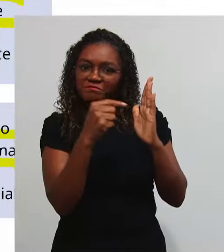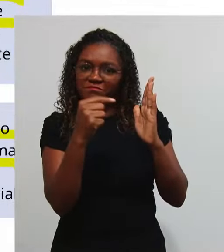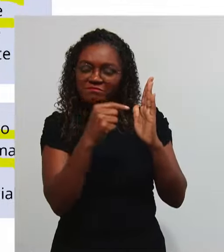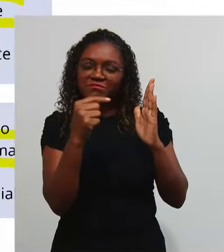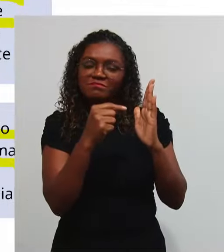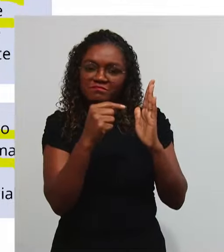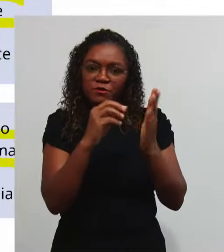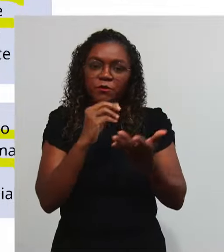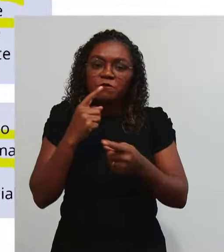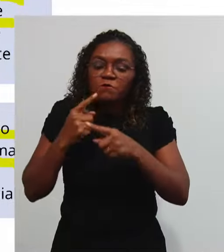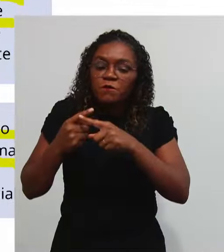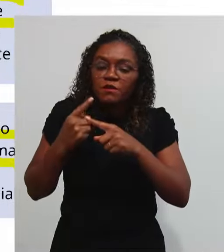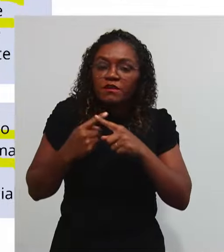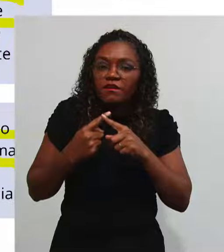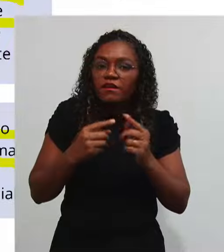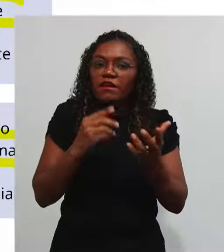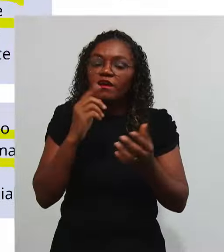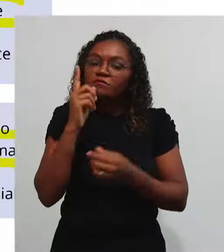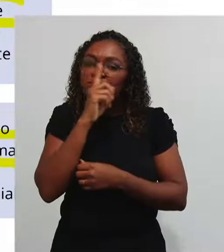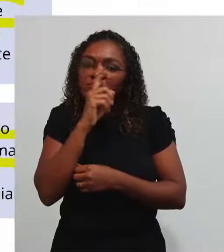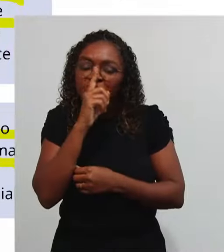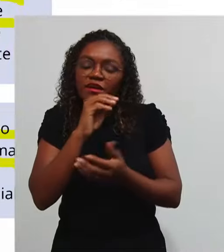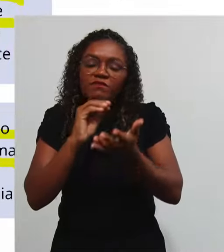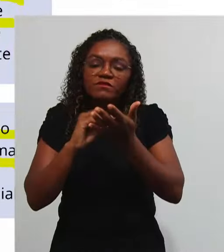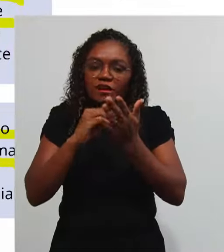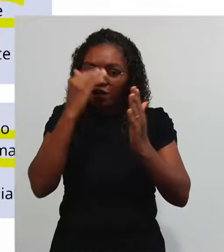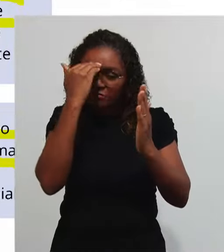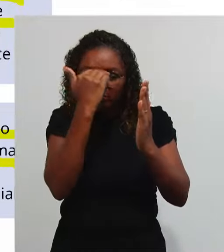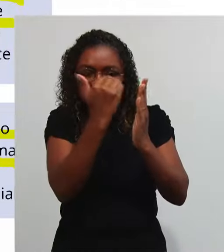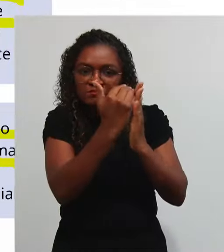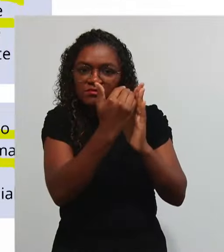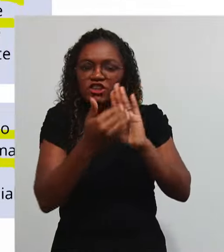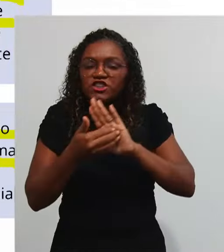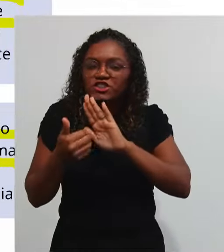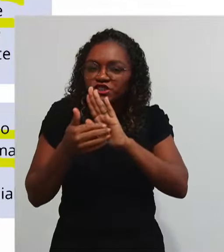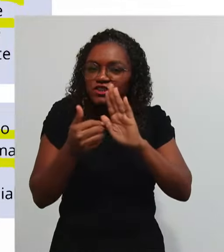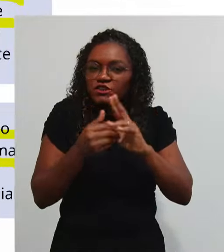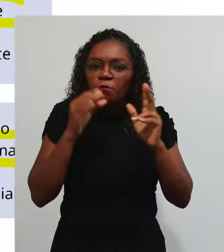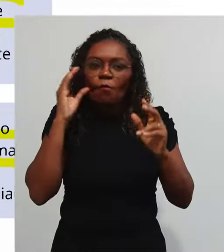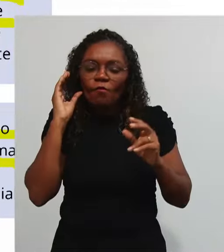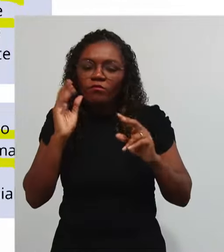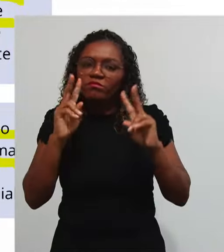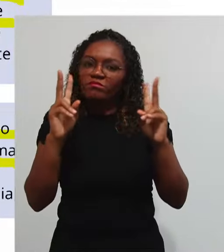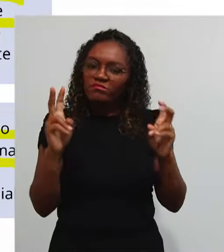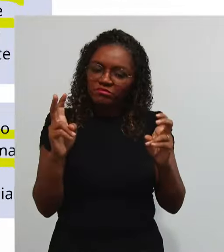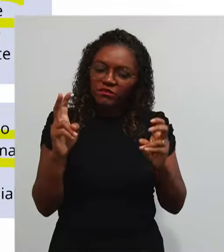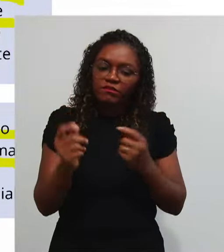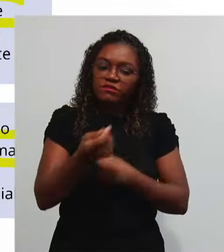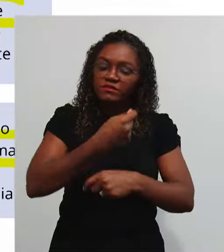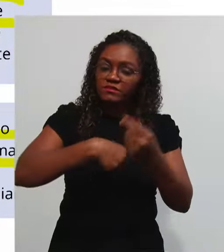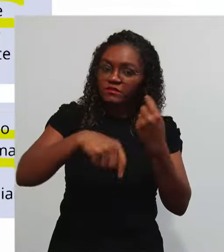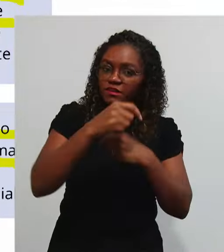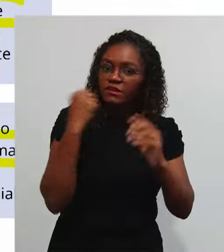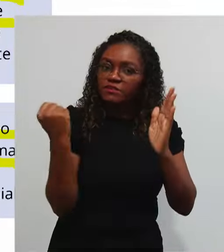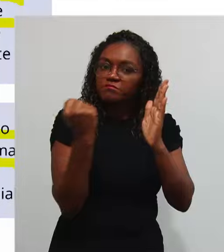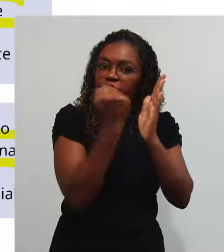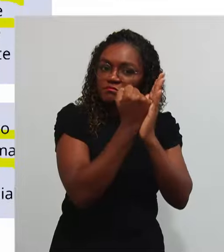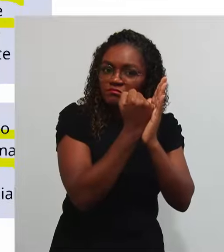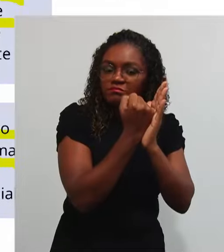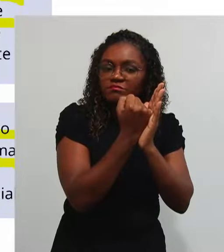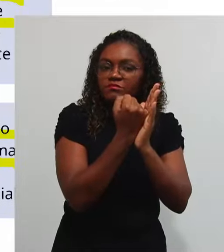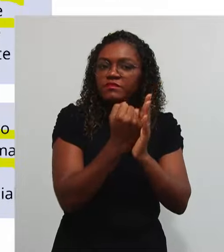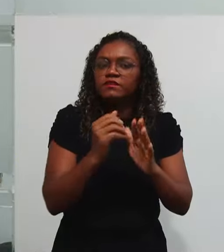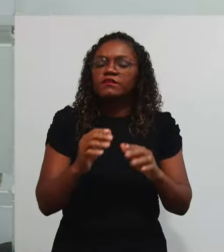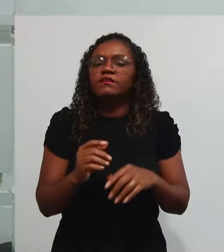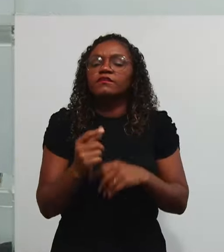natureza Contábil Financeira Orçamentária Operacional E patrimonial Aqui Cabe a pergunta